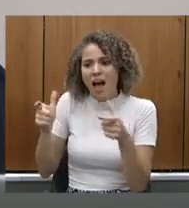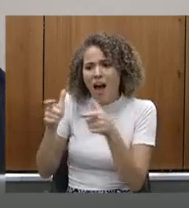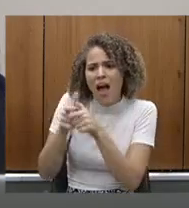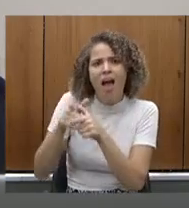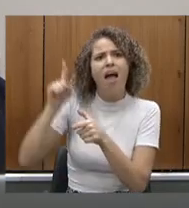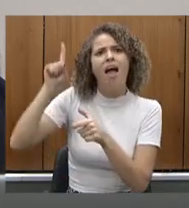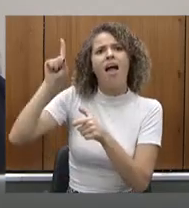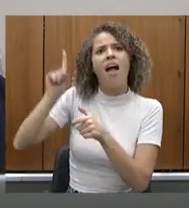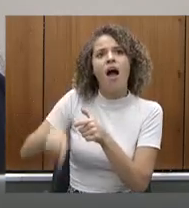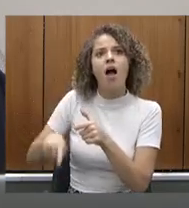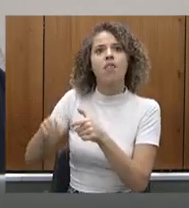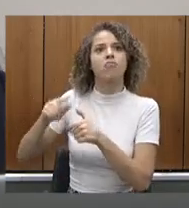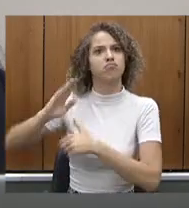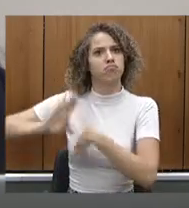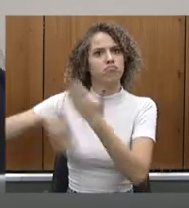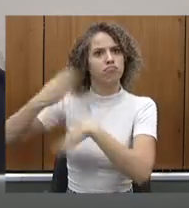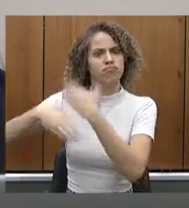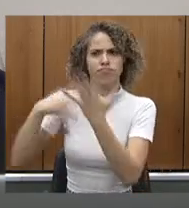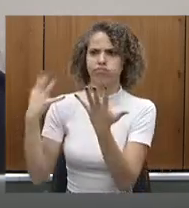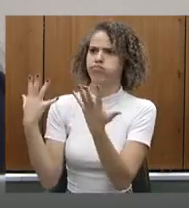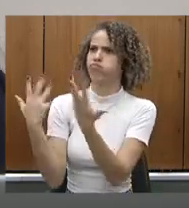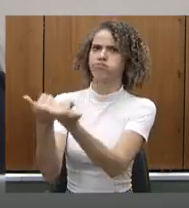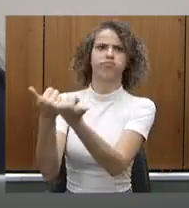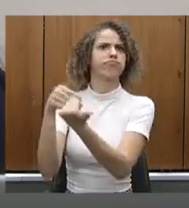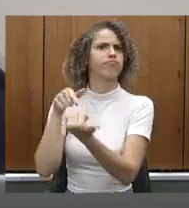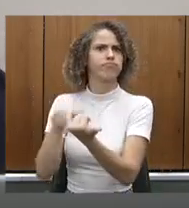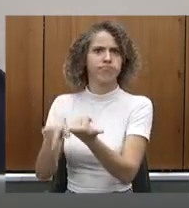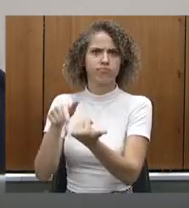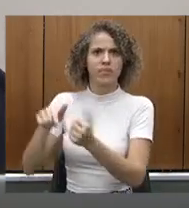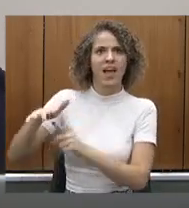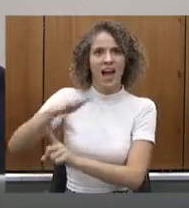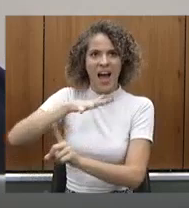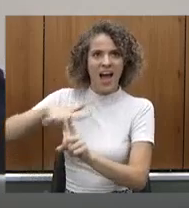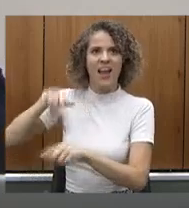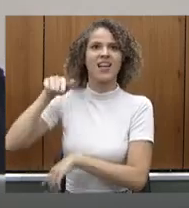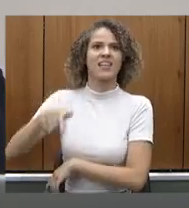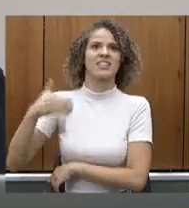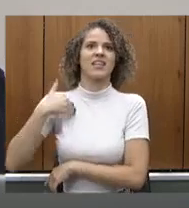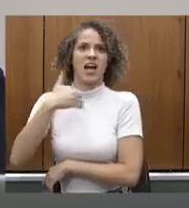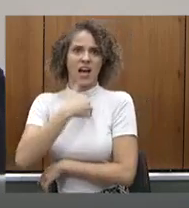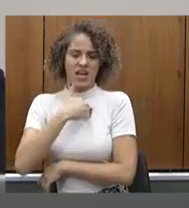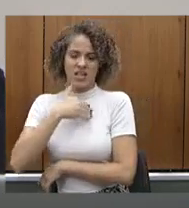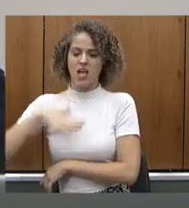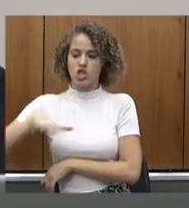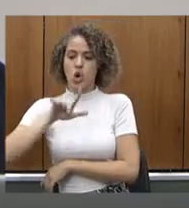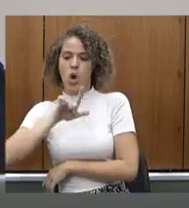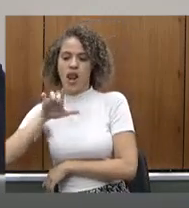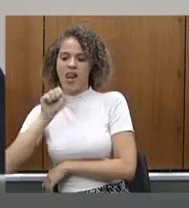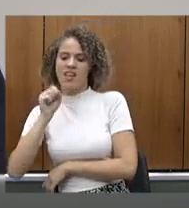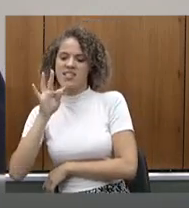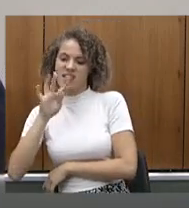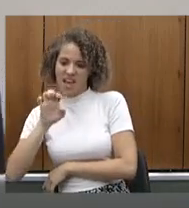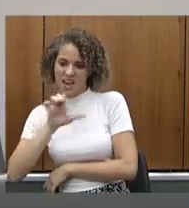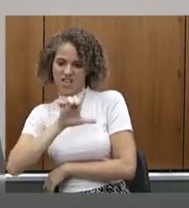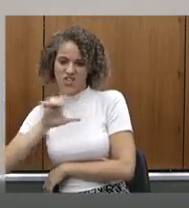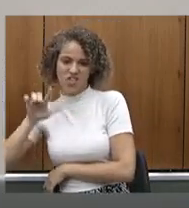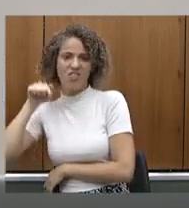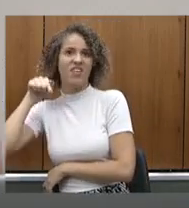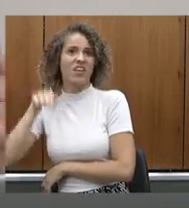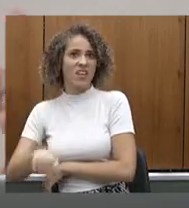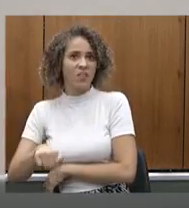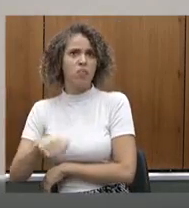e que desenvolve um trabalho fantástico na área da saúde na nossa região leste do Estado. Então, essa